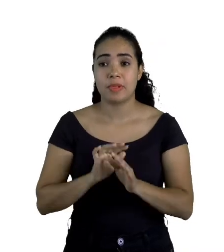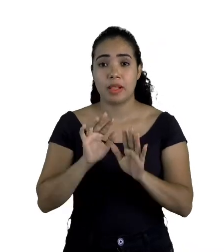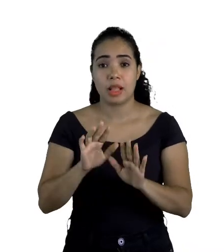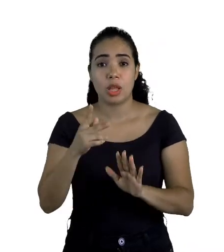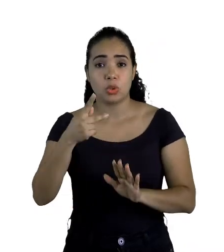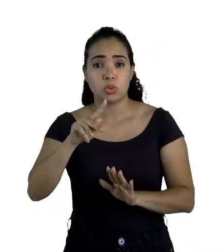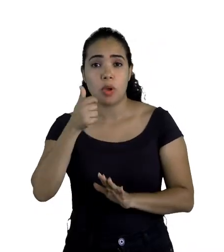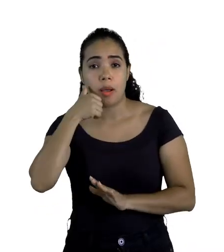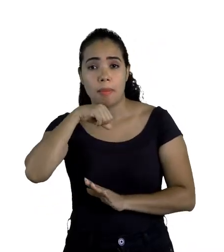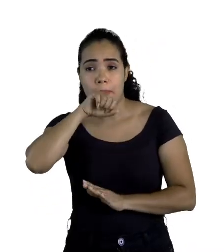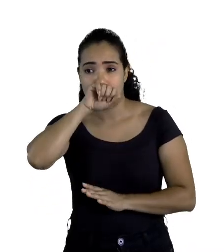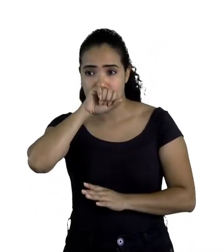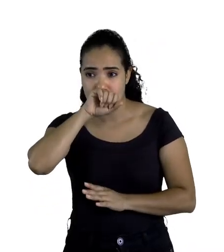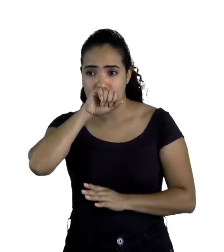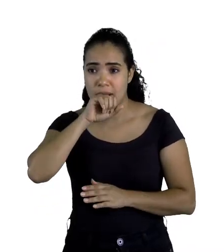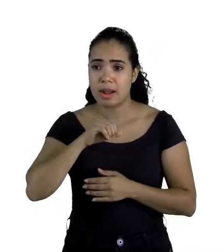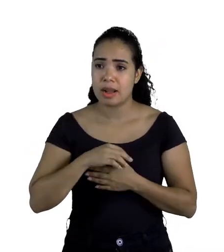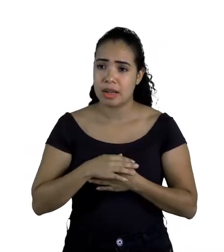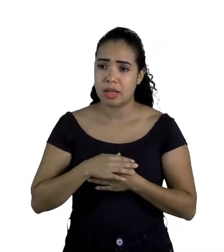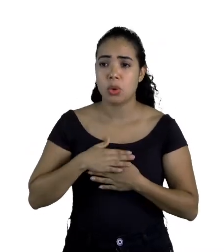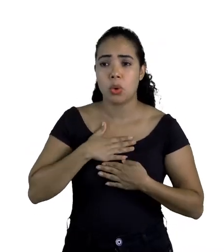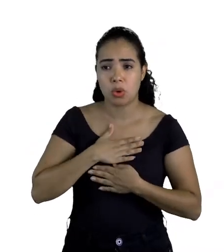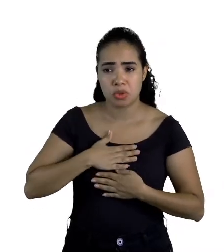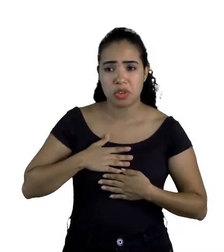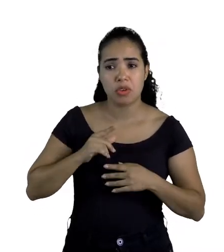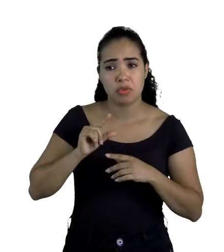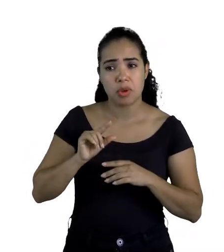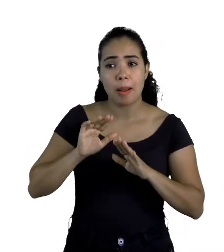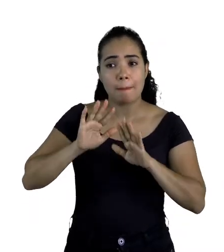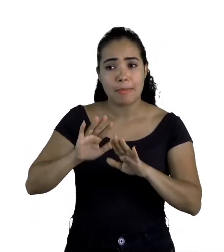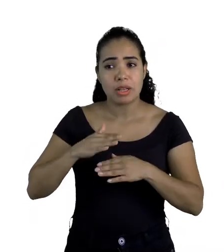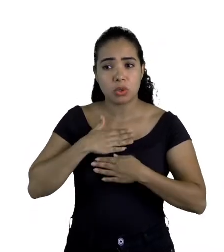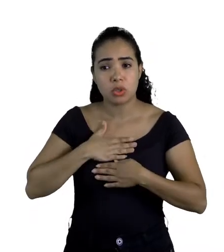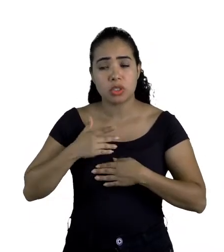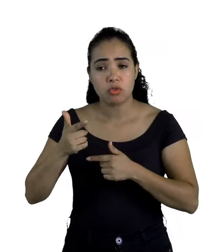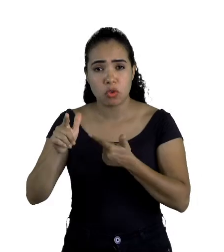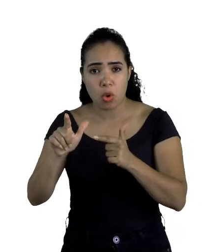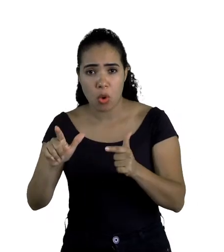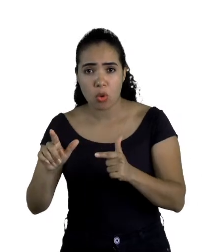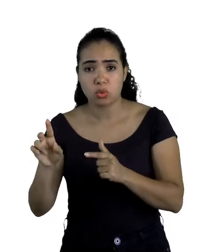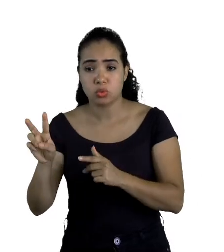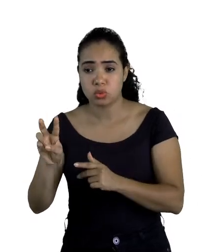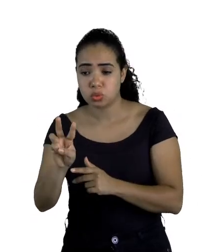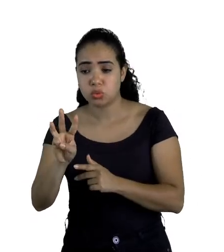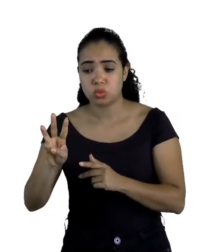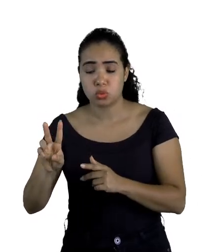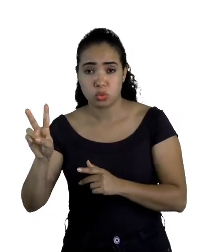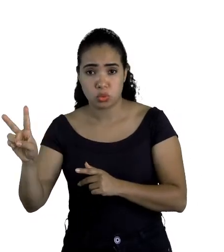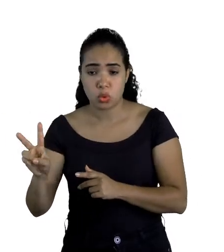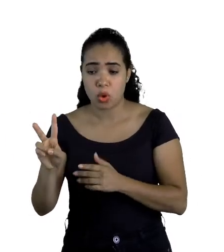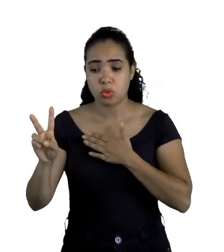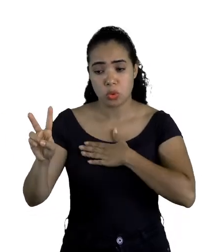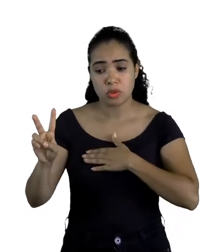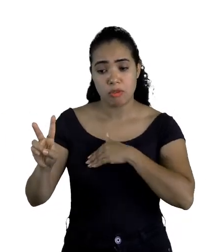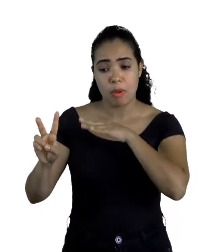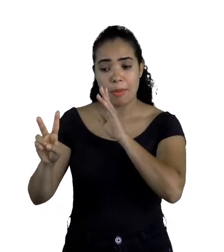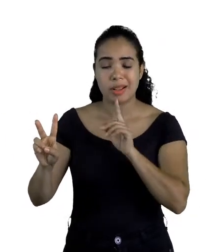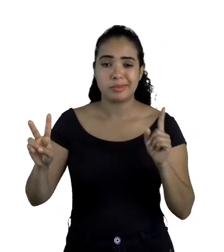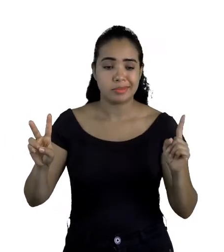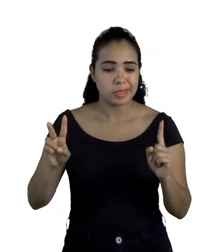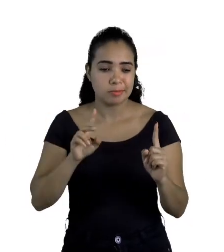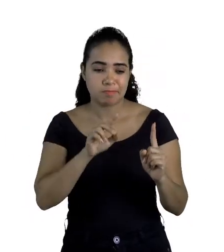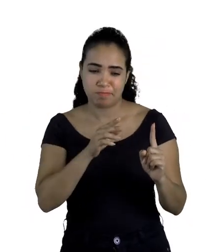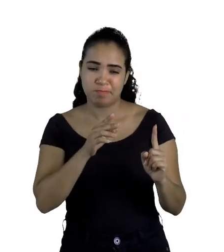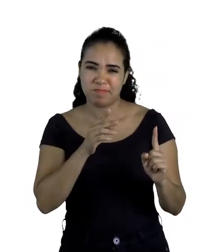mãe lhe gostava um pouco, porém simpatizava mais com os outros dois seus irmãos, que também lhe